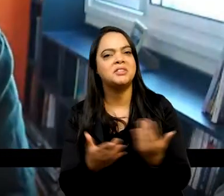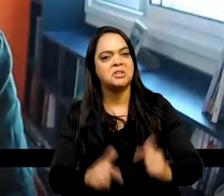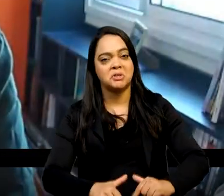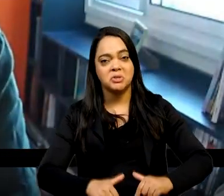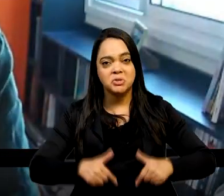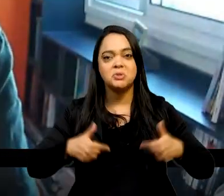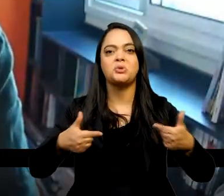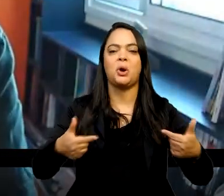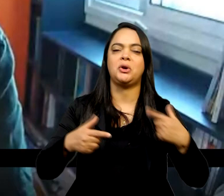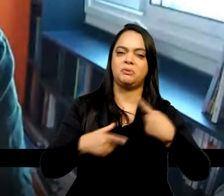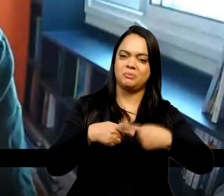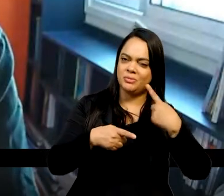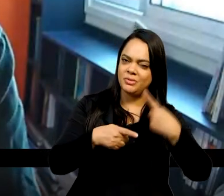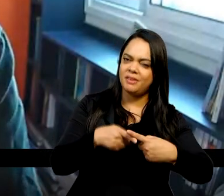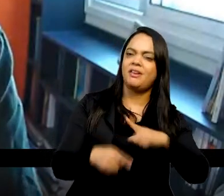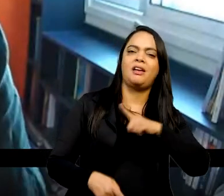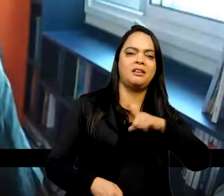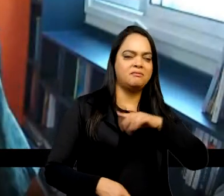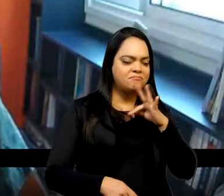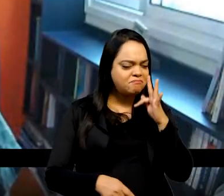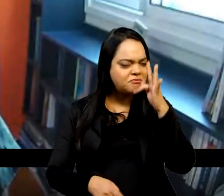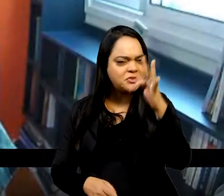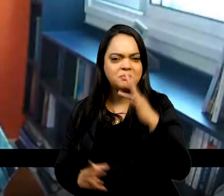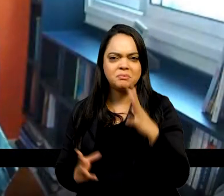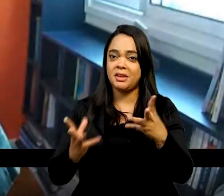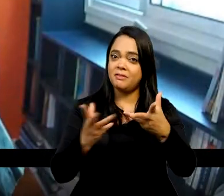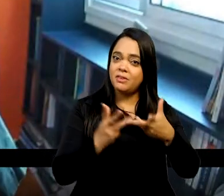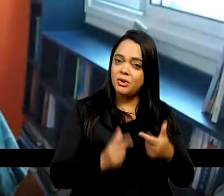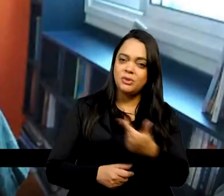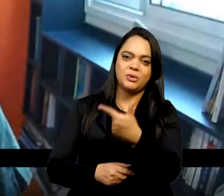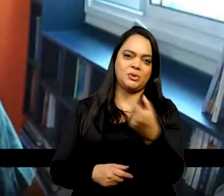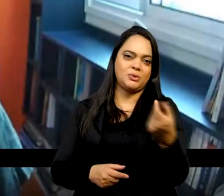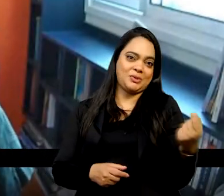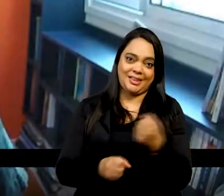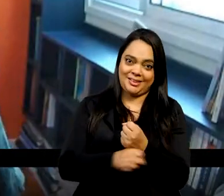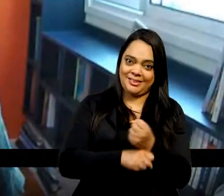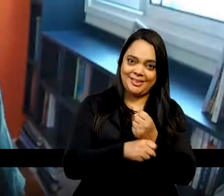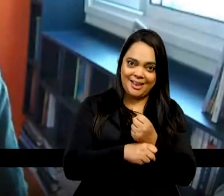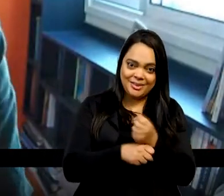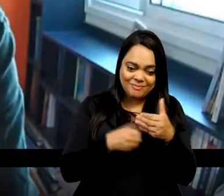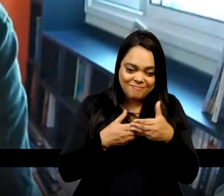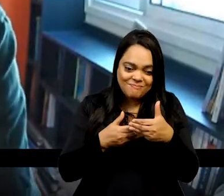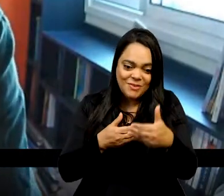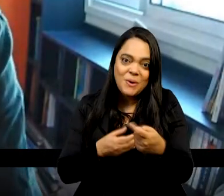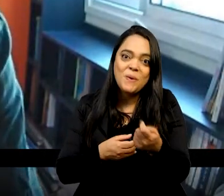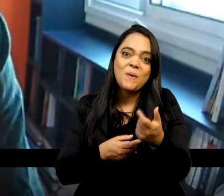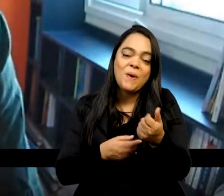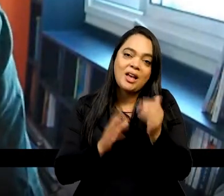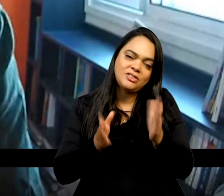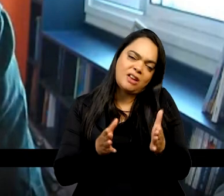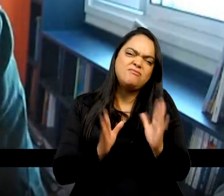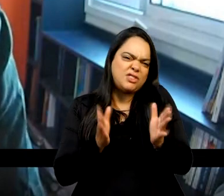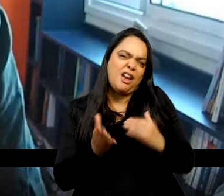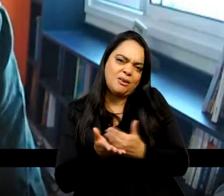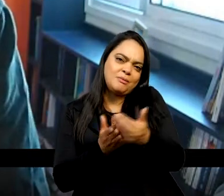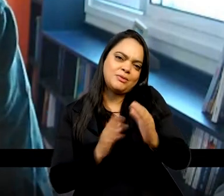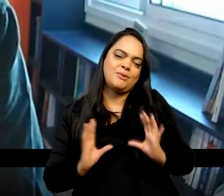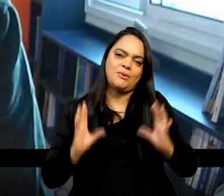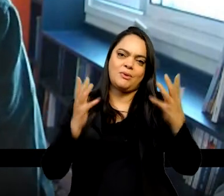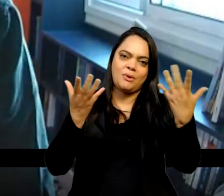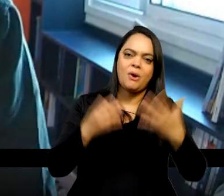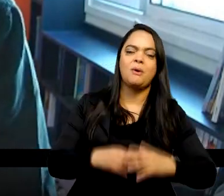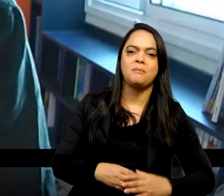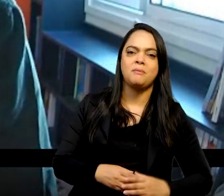renderá frutos excelentes nesse bicentenário, que se avizinha, e que de muitos modos já começou, e que de muitos